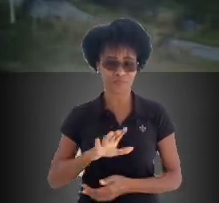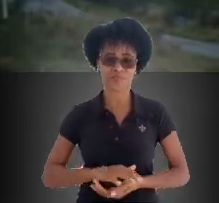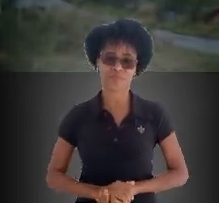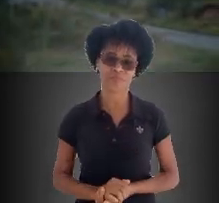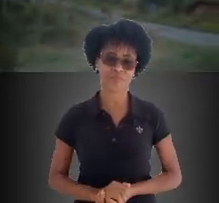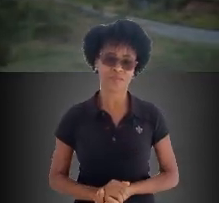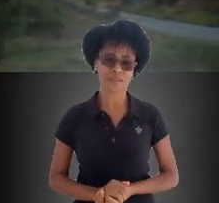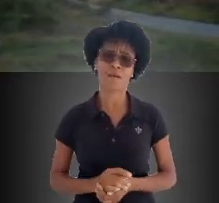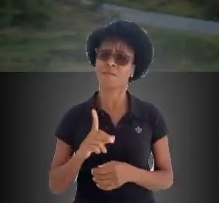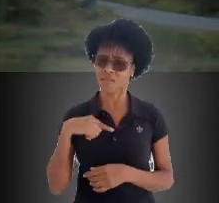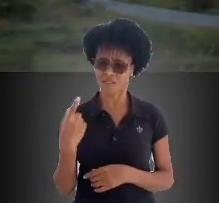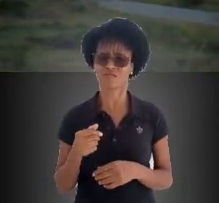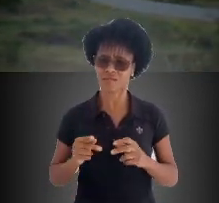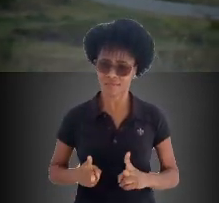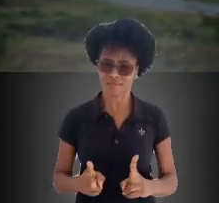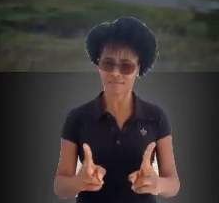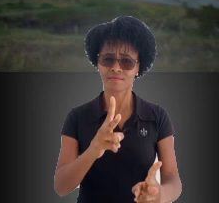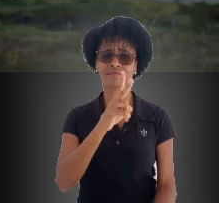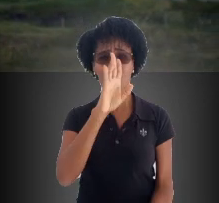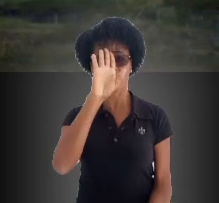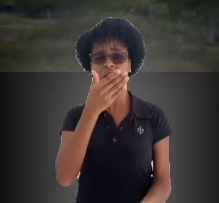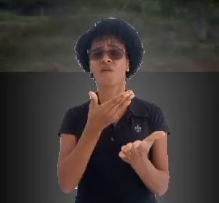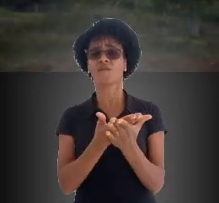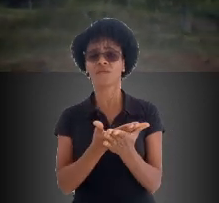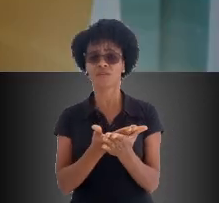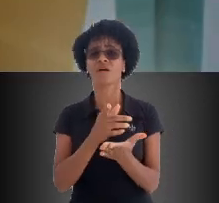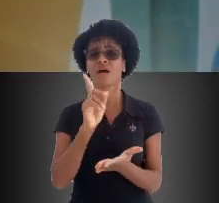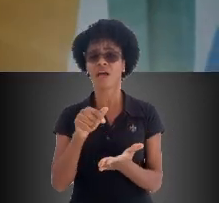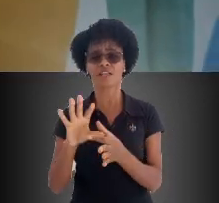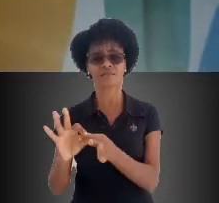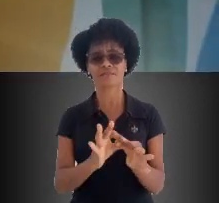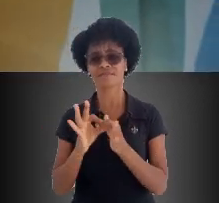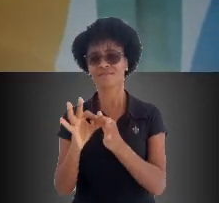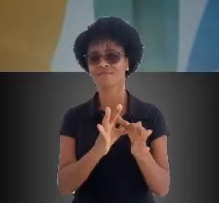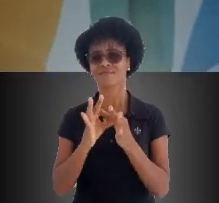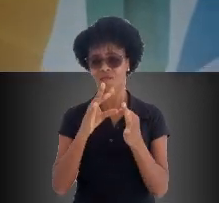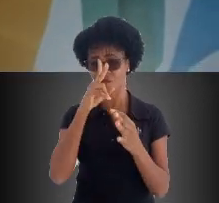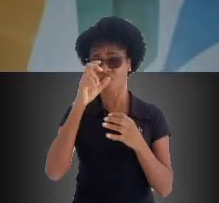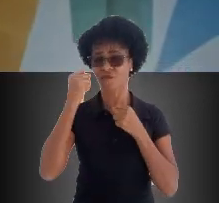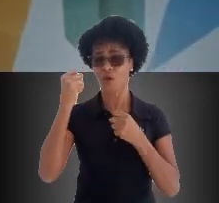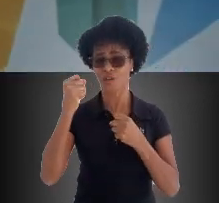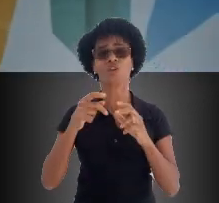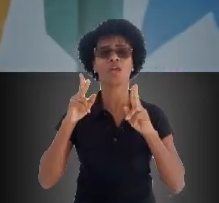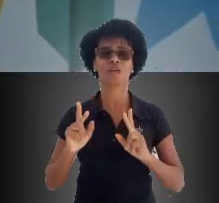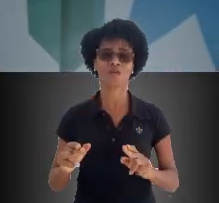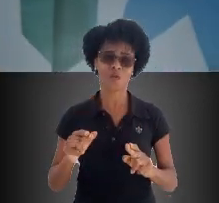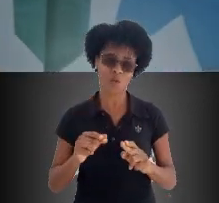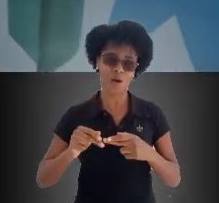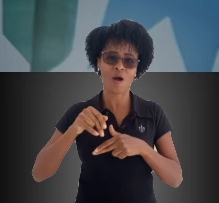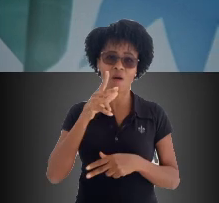Mas seguimos. E provamos que nossos laços são resistentes, como o povo do Vale de Jiquiriçá.